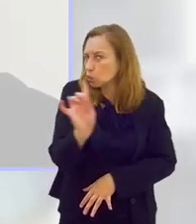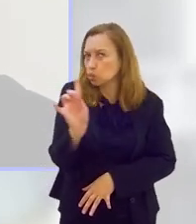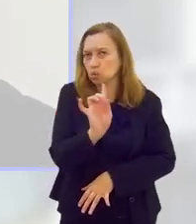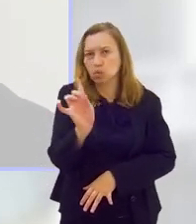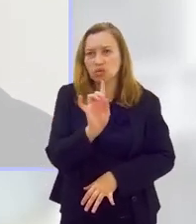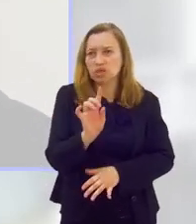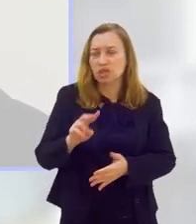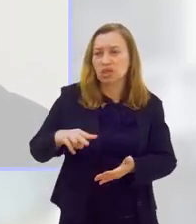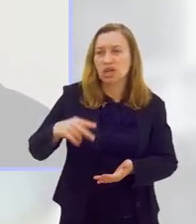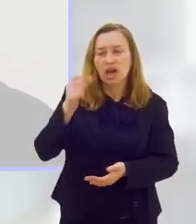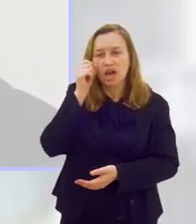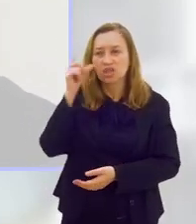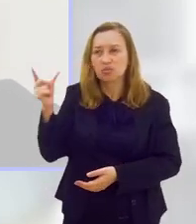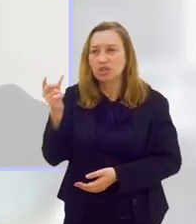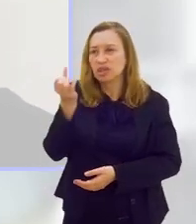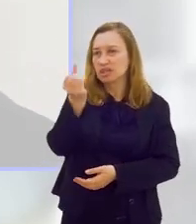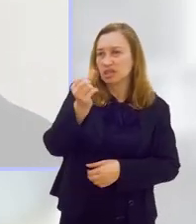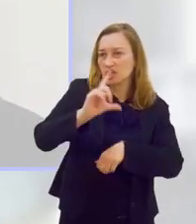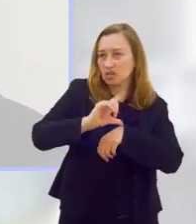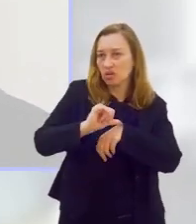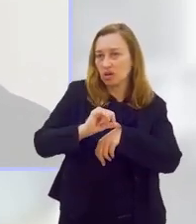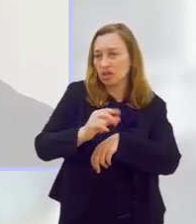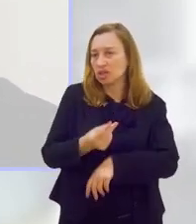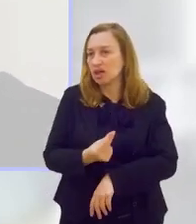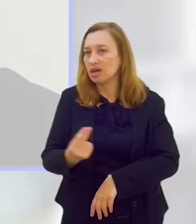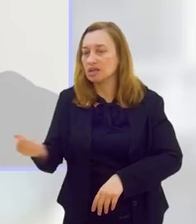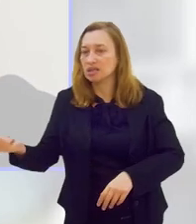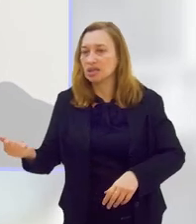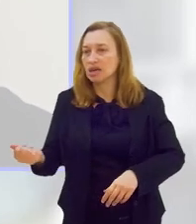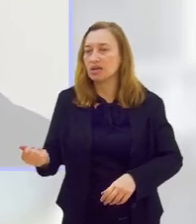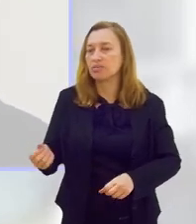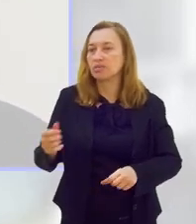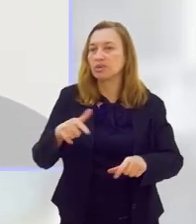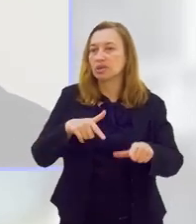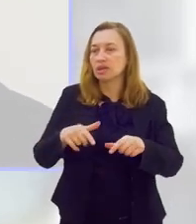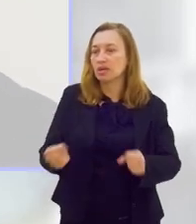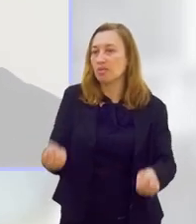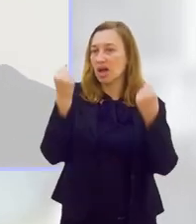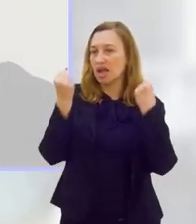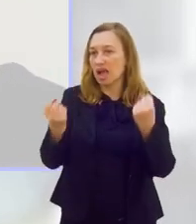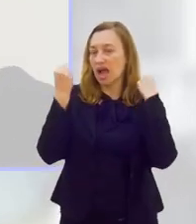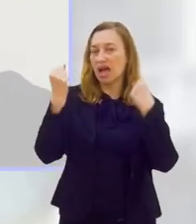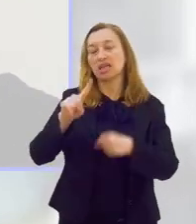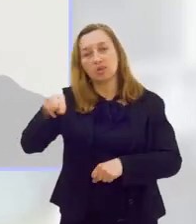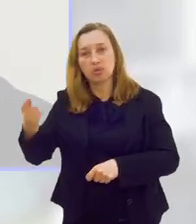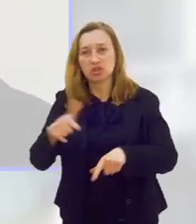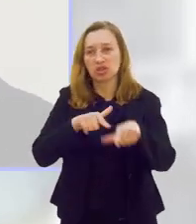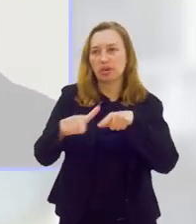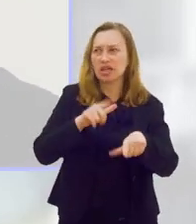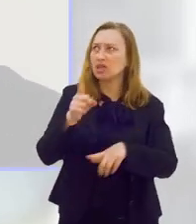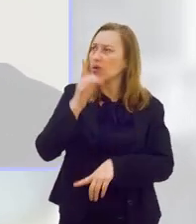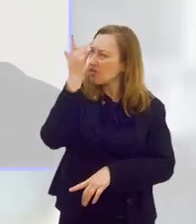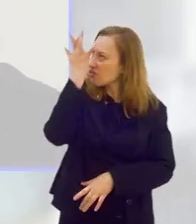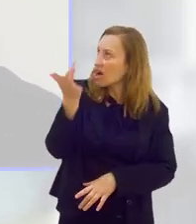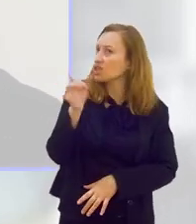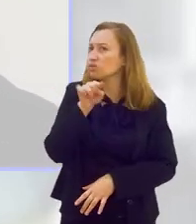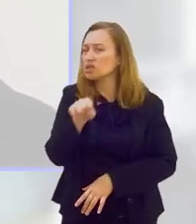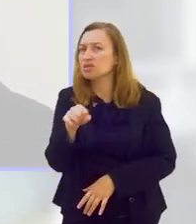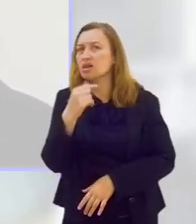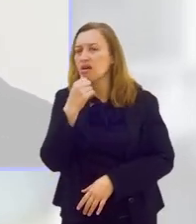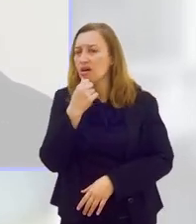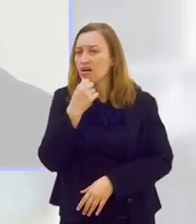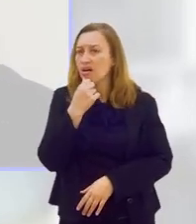da manhã antes do trabalho e malhar e correr, sabe? Não é fácil você comer